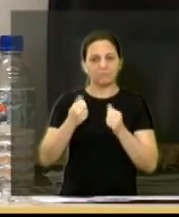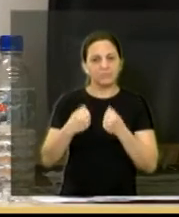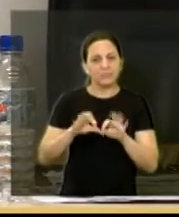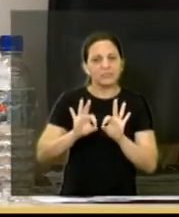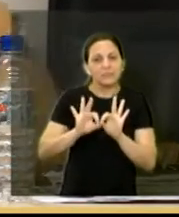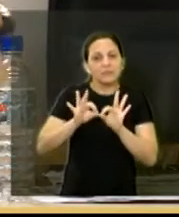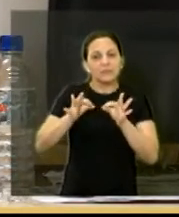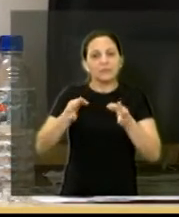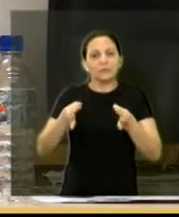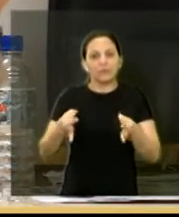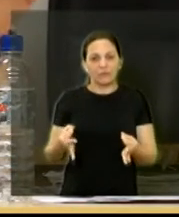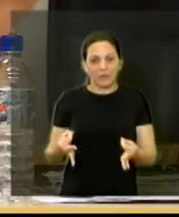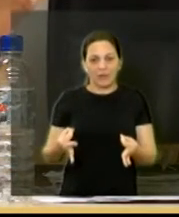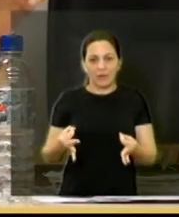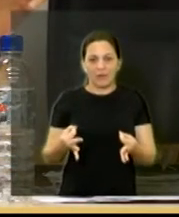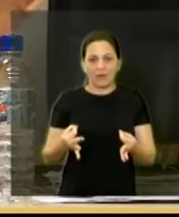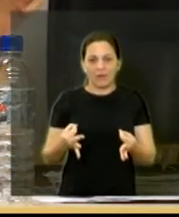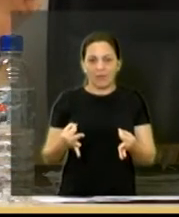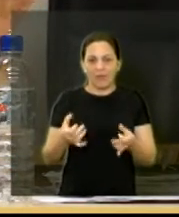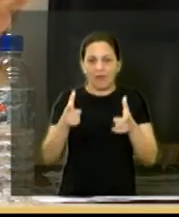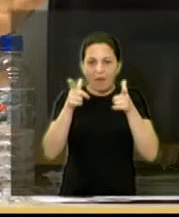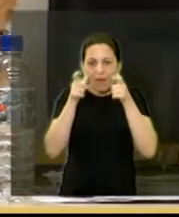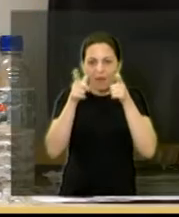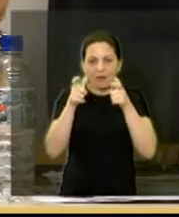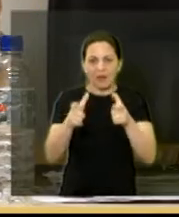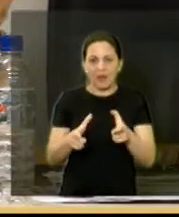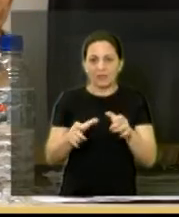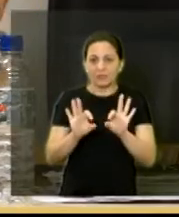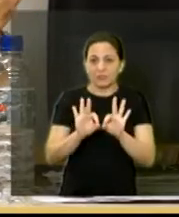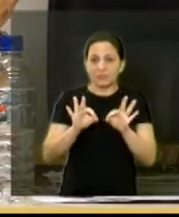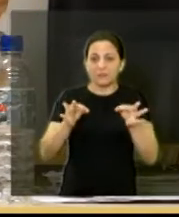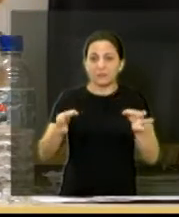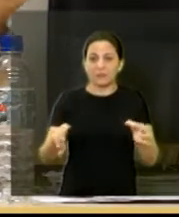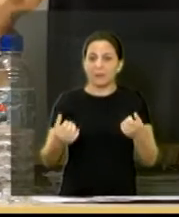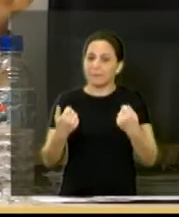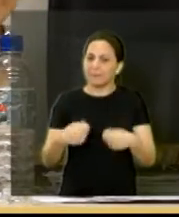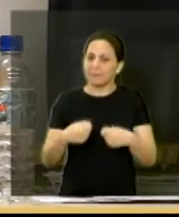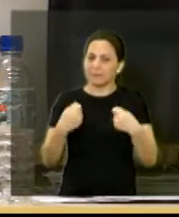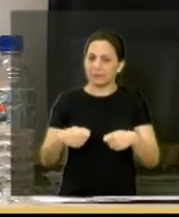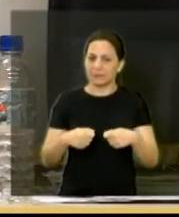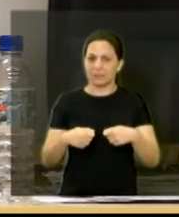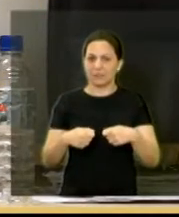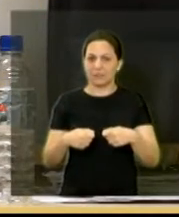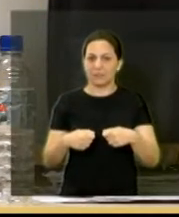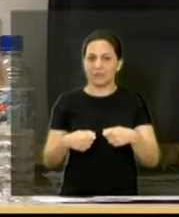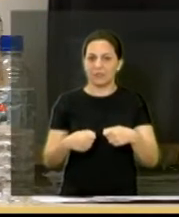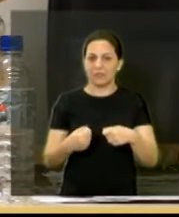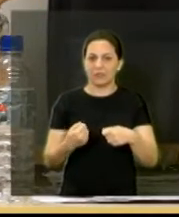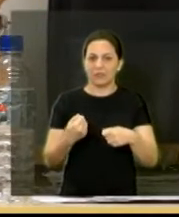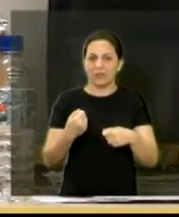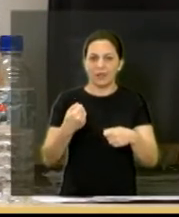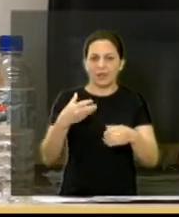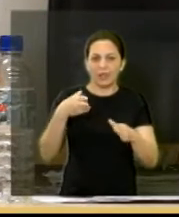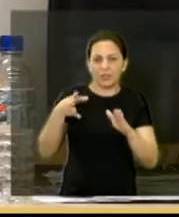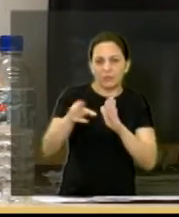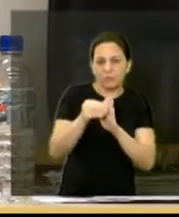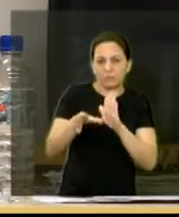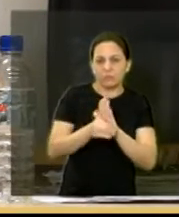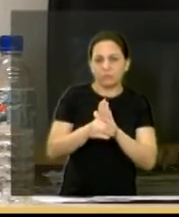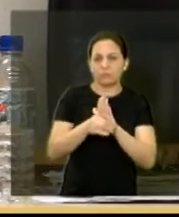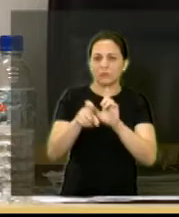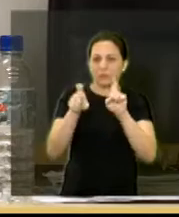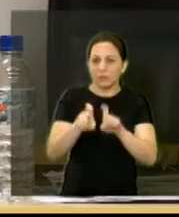aquele quadrinho de análise inclusive ele tem que ser simplificado não pode ser que você tem que ter que enfiar aquilo dentro do computador pra ele